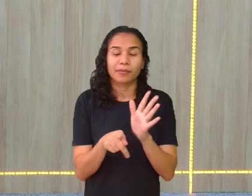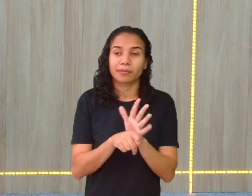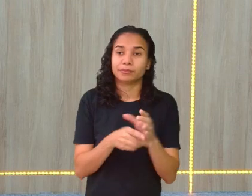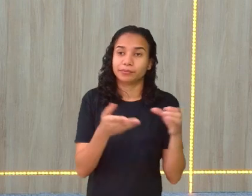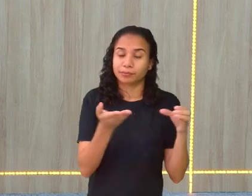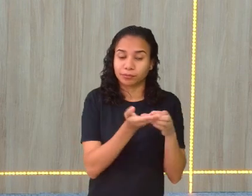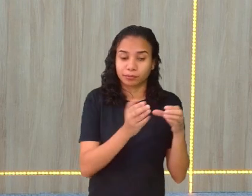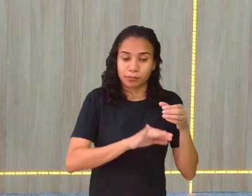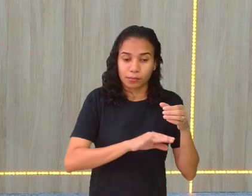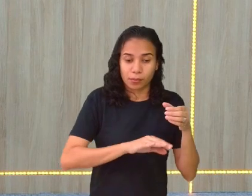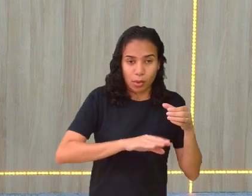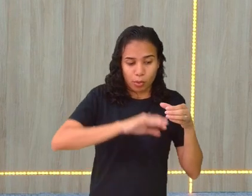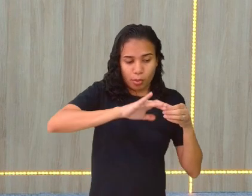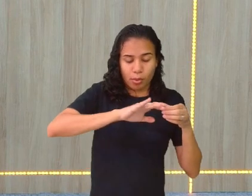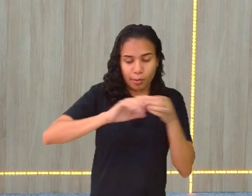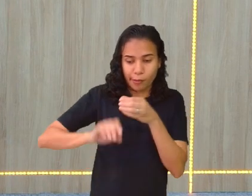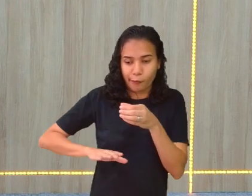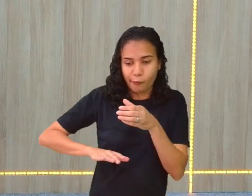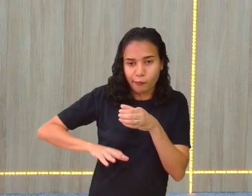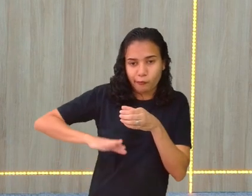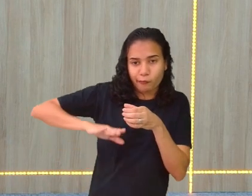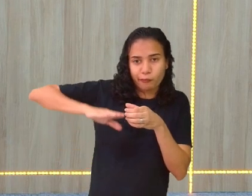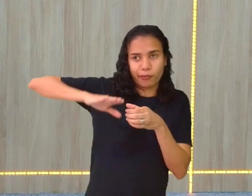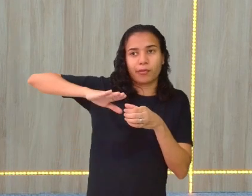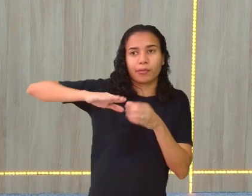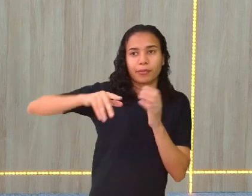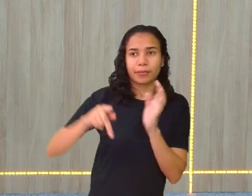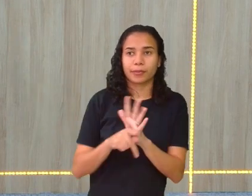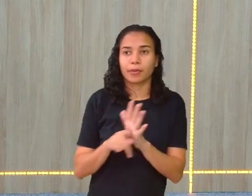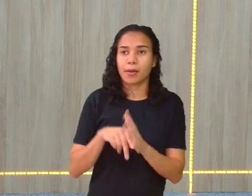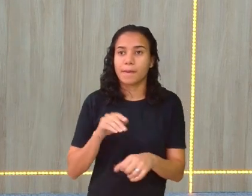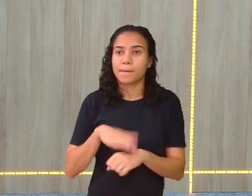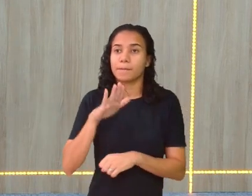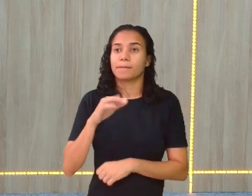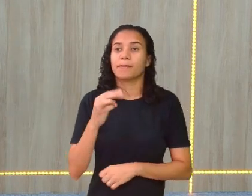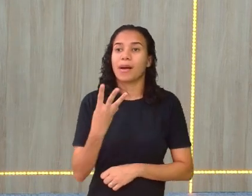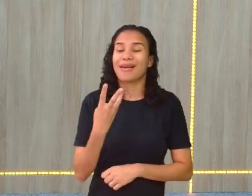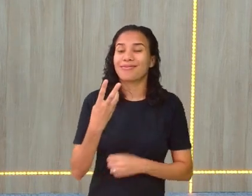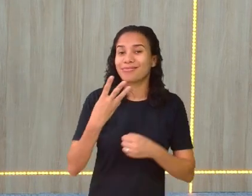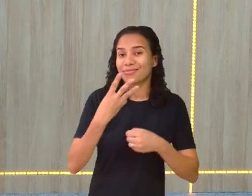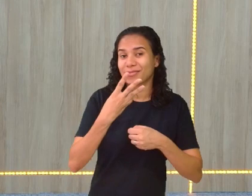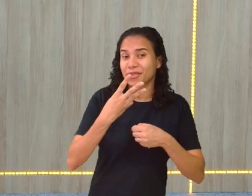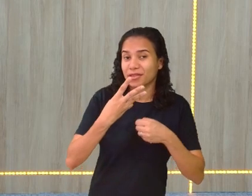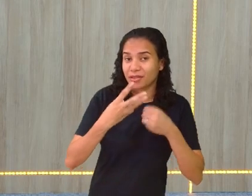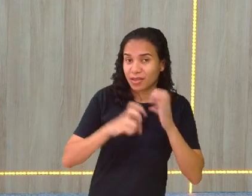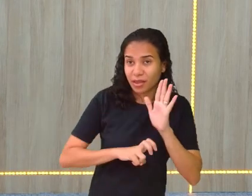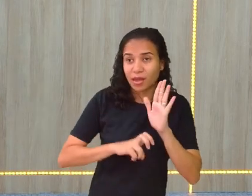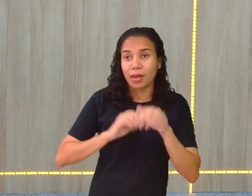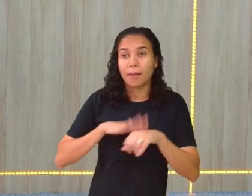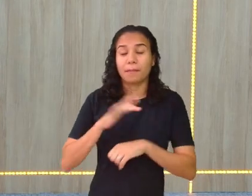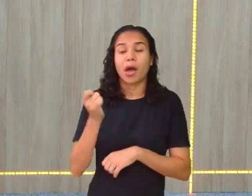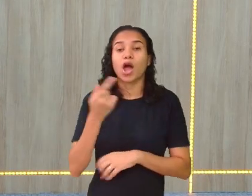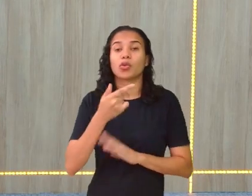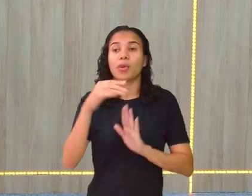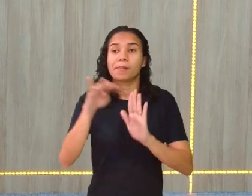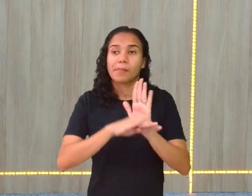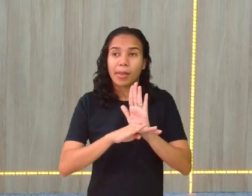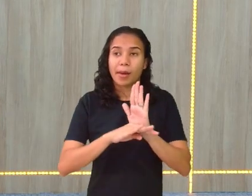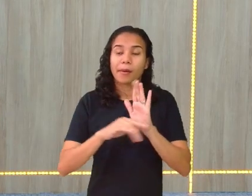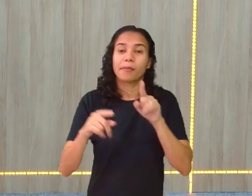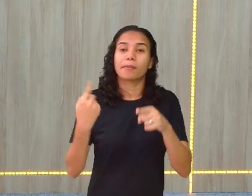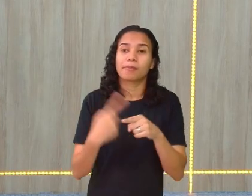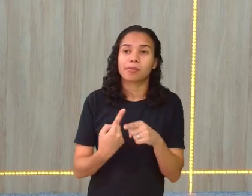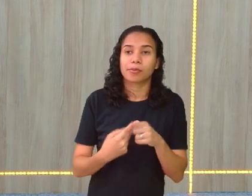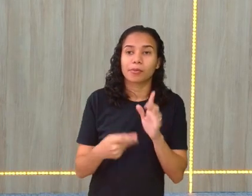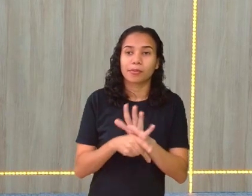aqui vai encher até aqui. E perceba que é mais, três quintos é mais do que a metade. Por quê? Porque